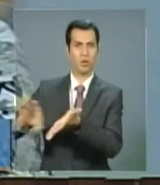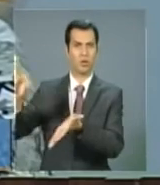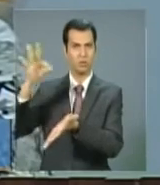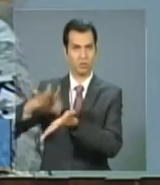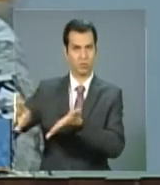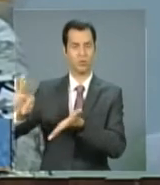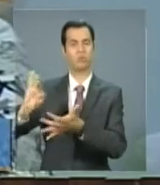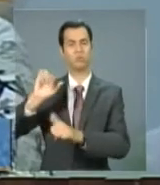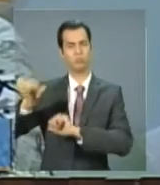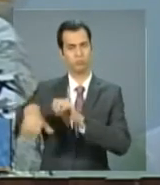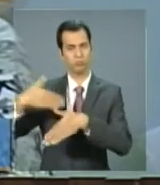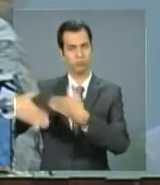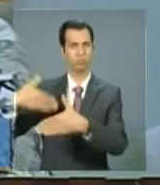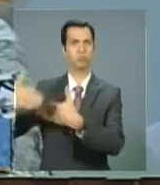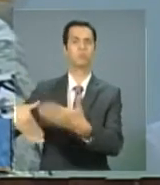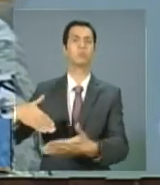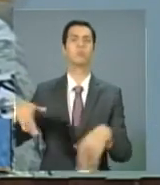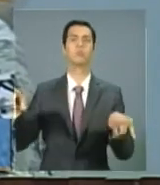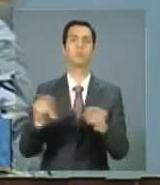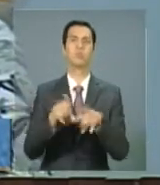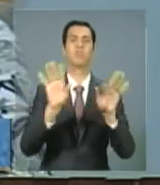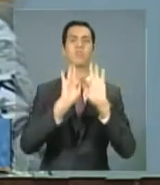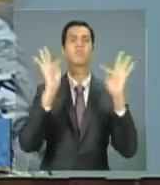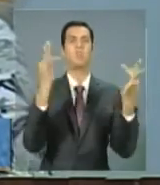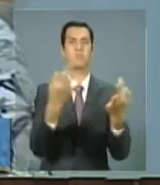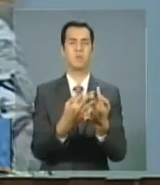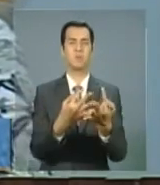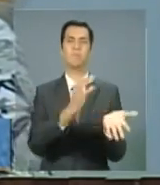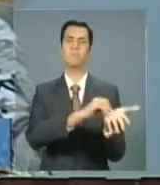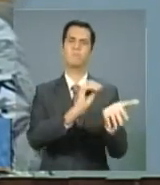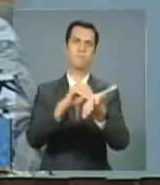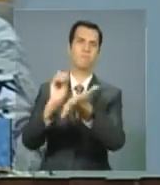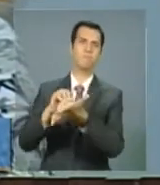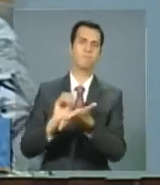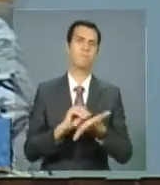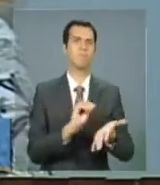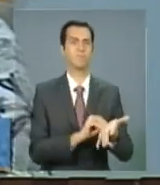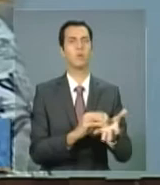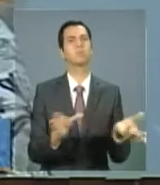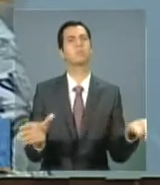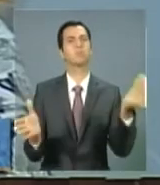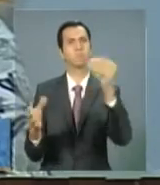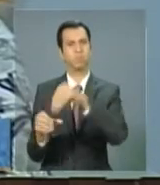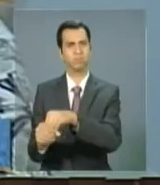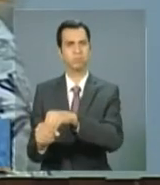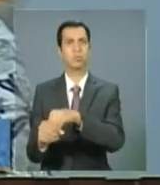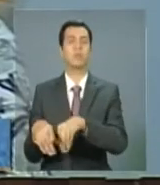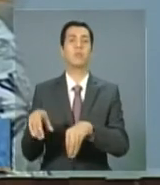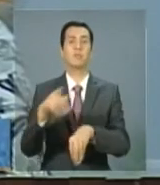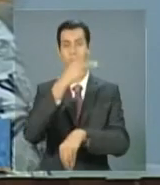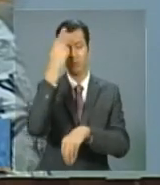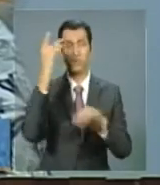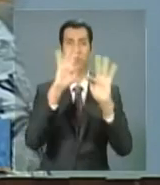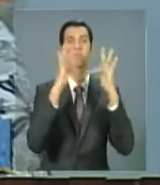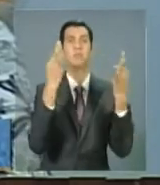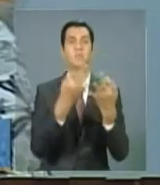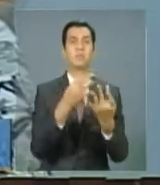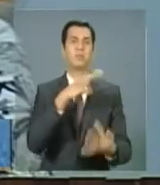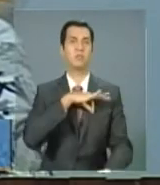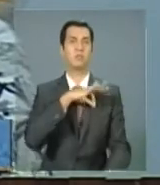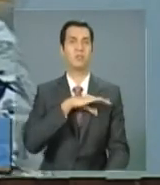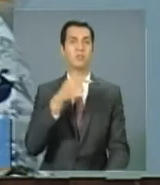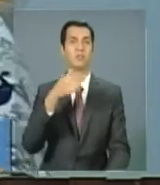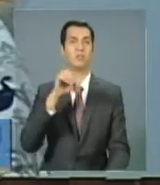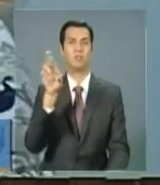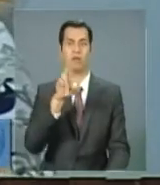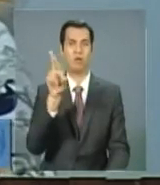do cadastro e inclusão das famílias que têm renda abaixo de R 70,00 per capita no cadastro único.